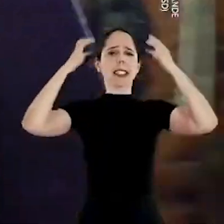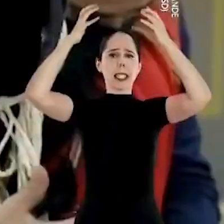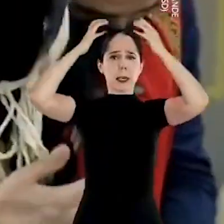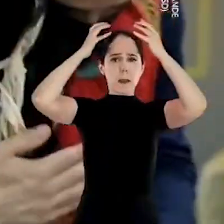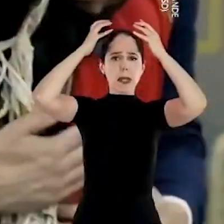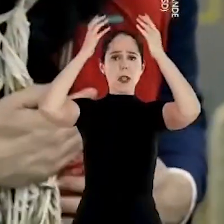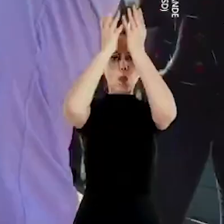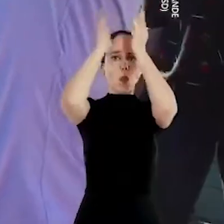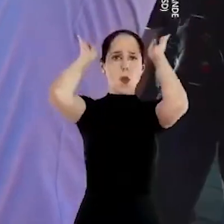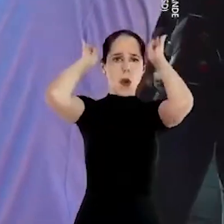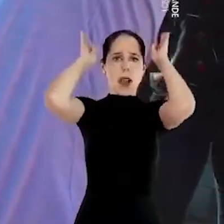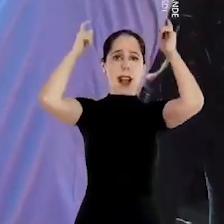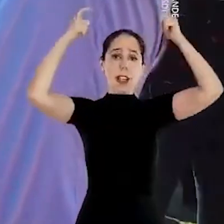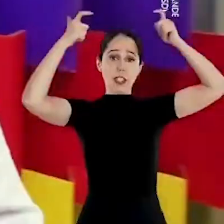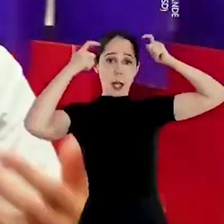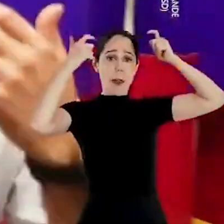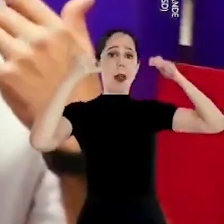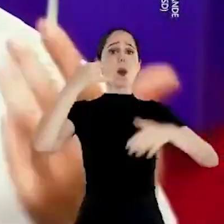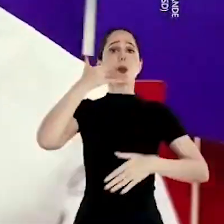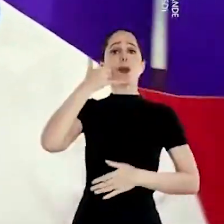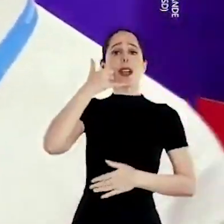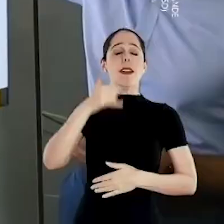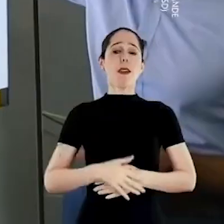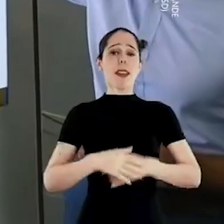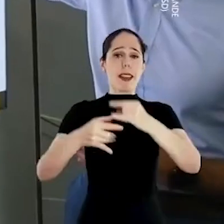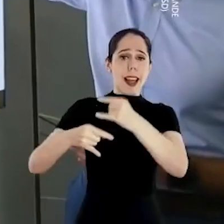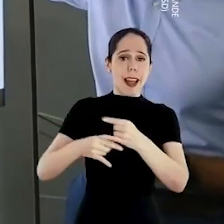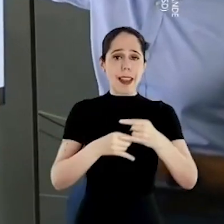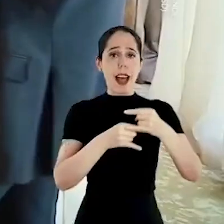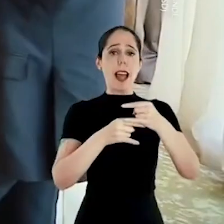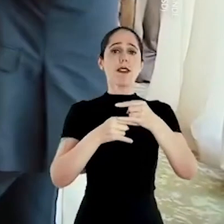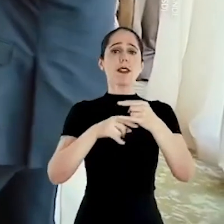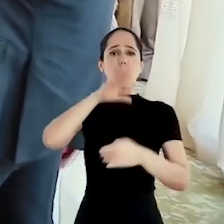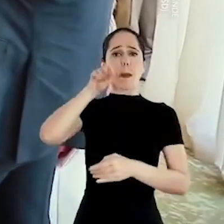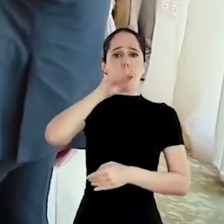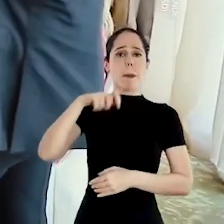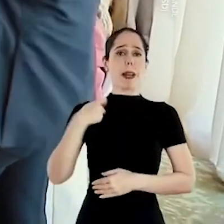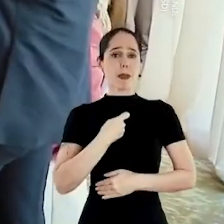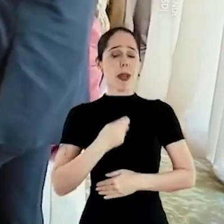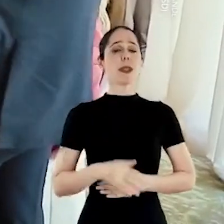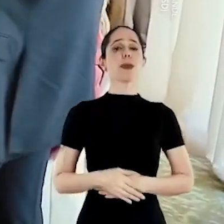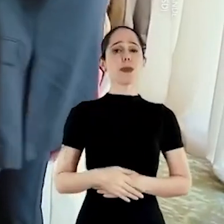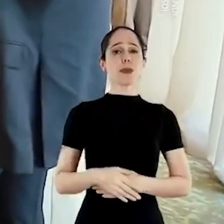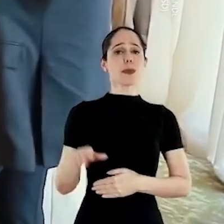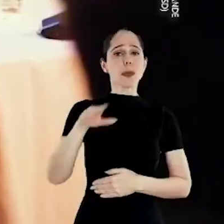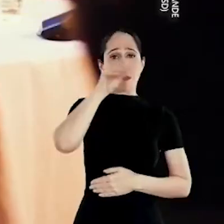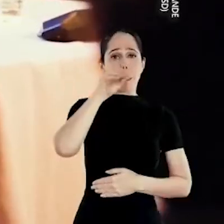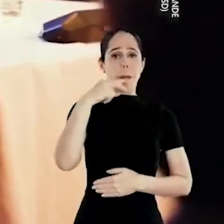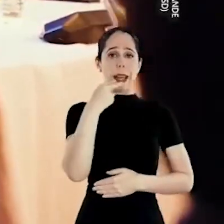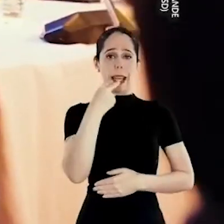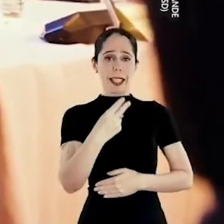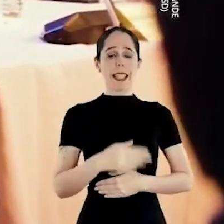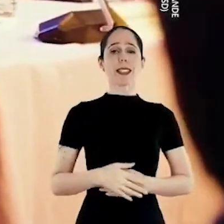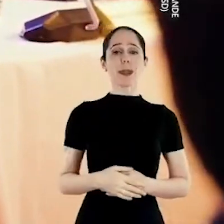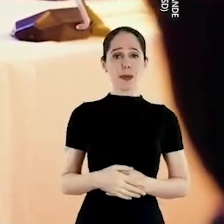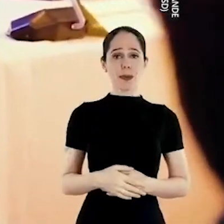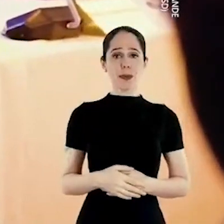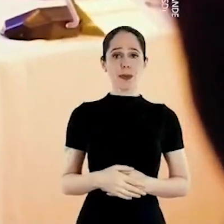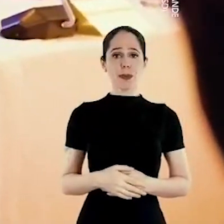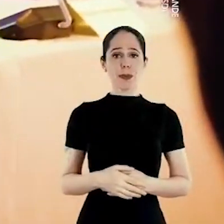capacete, cocar, chapéu, no telefone, na live, em espanhol, inglês,